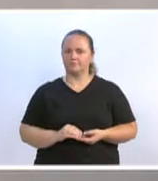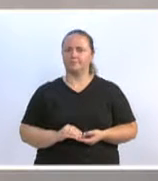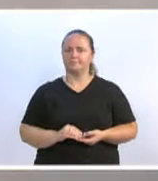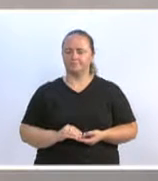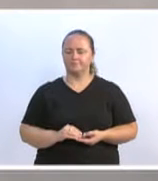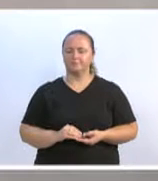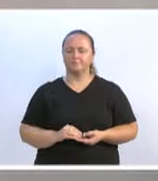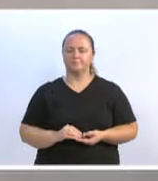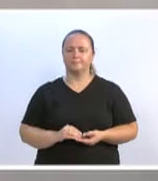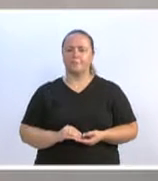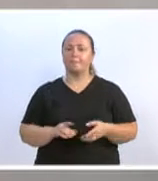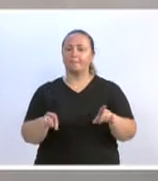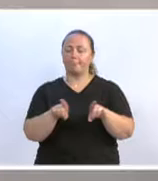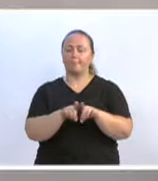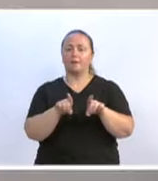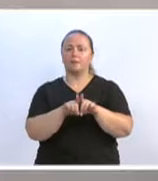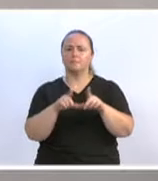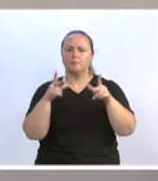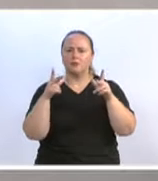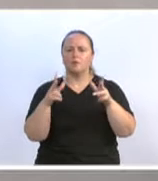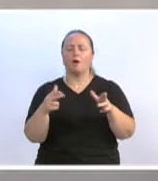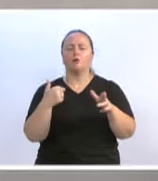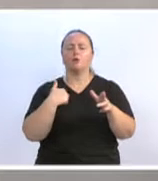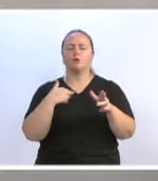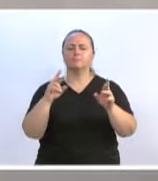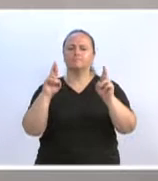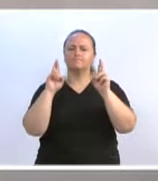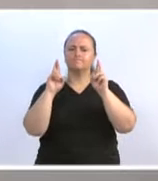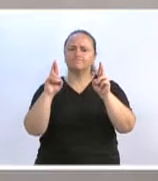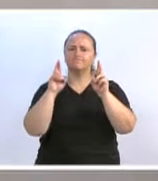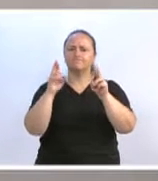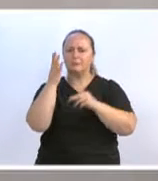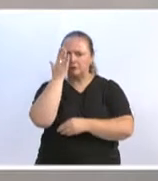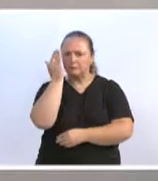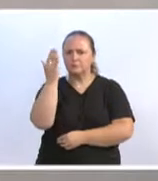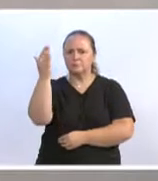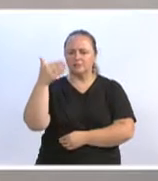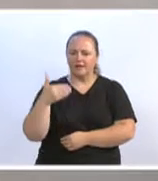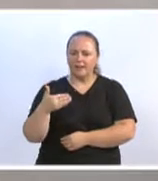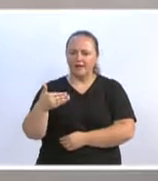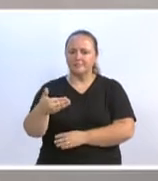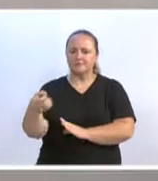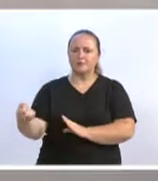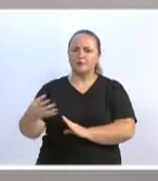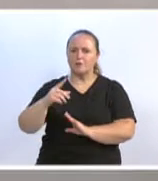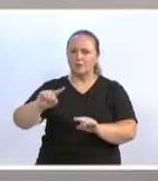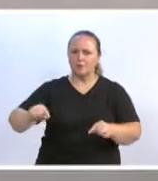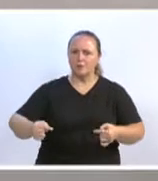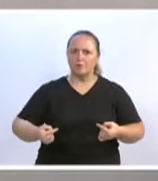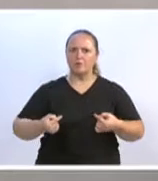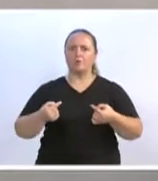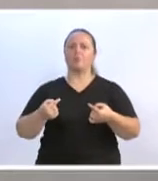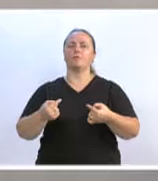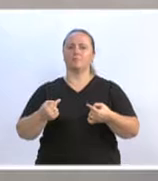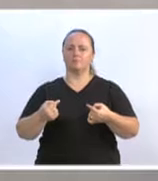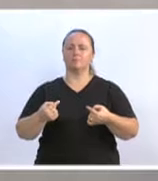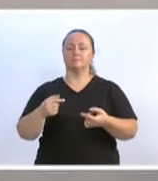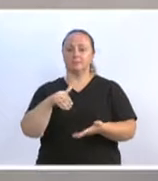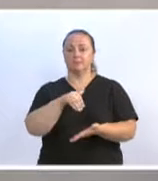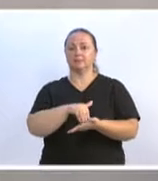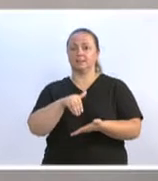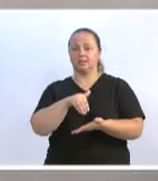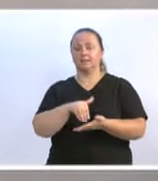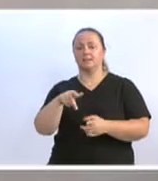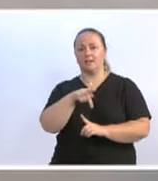desejar para ele muito sucesso no seu novo desafio como diretor-geral na Secretaria de